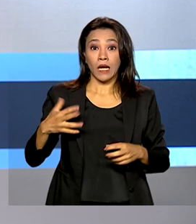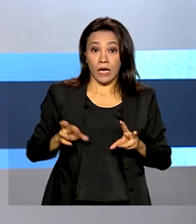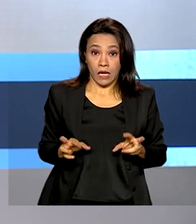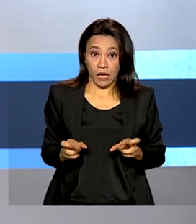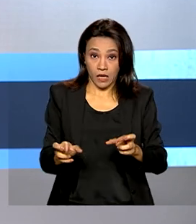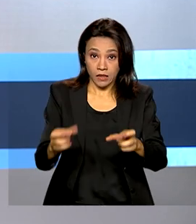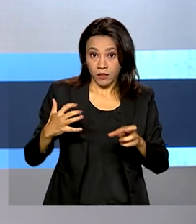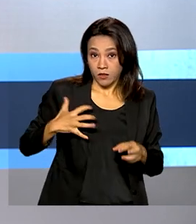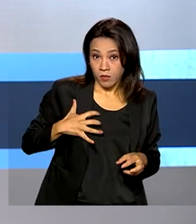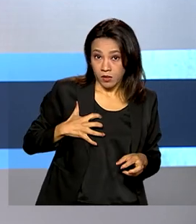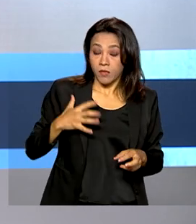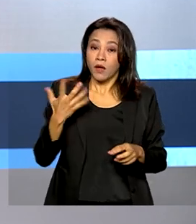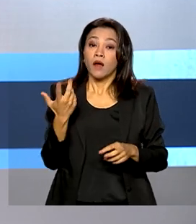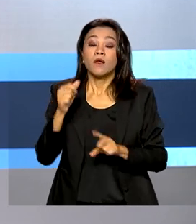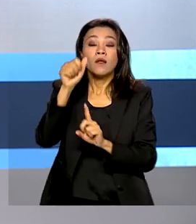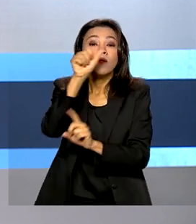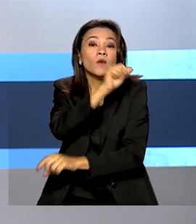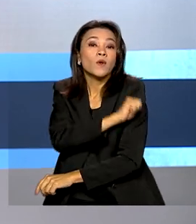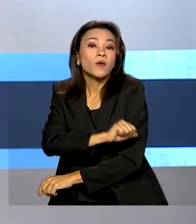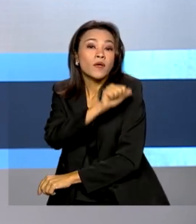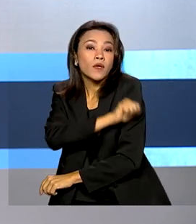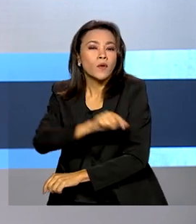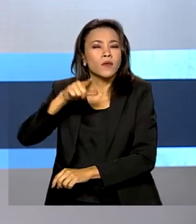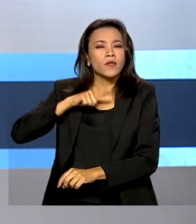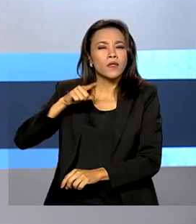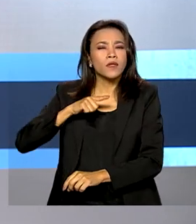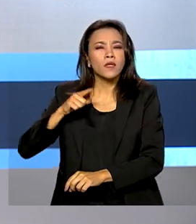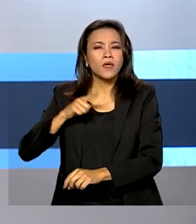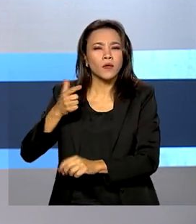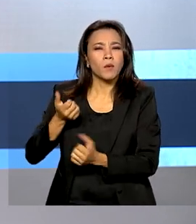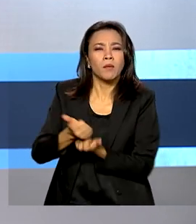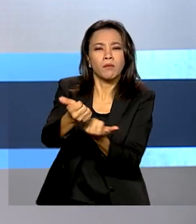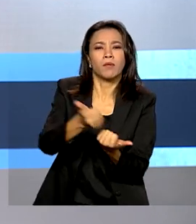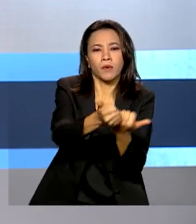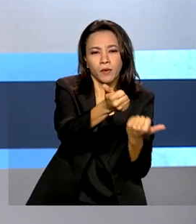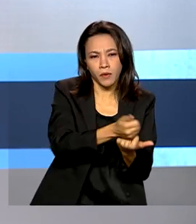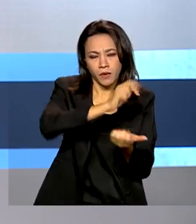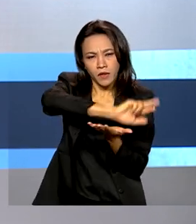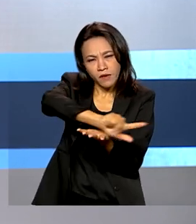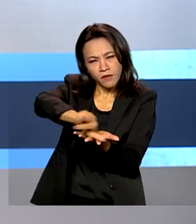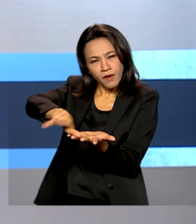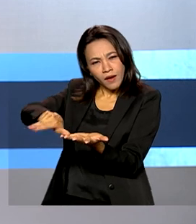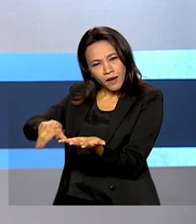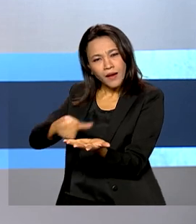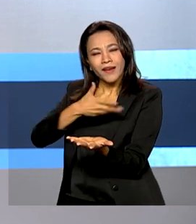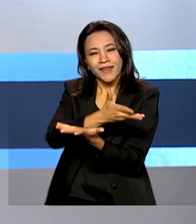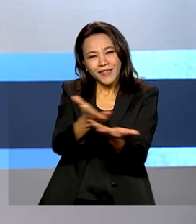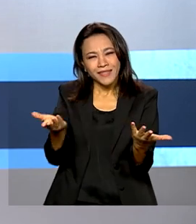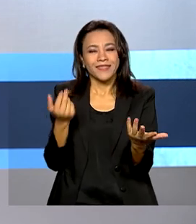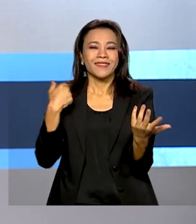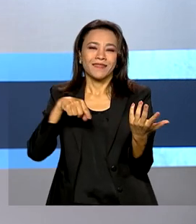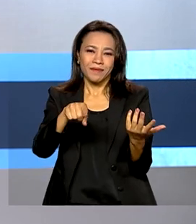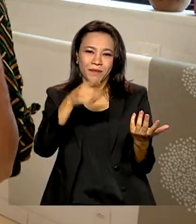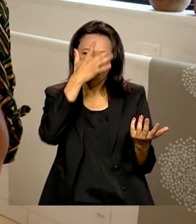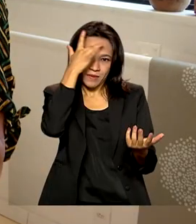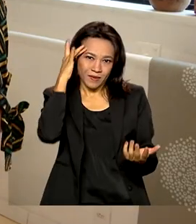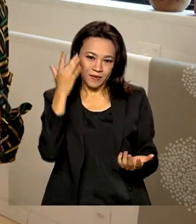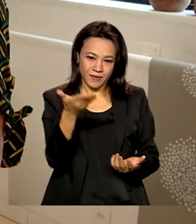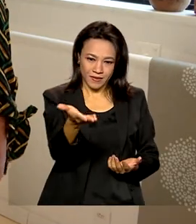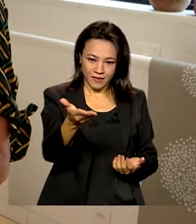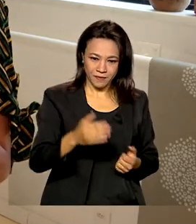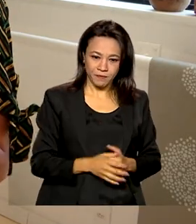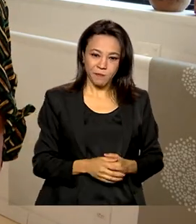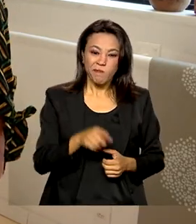de Janeiro, uma instituição oferece uma rede de apoio e atividades como meditação e ginástica. Foi